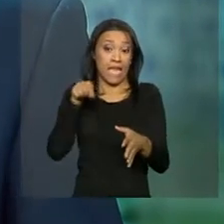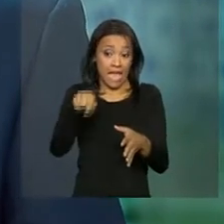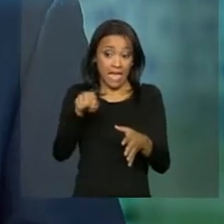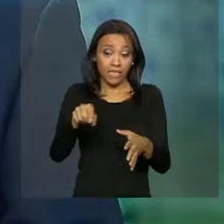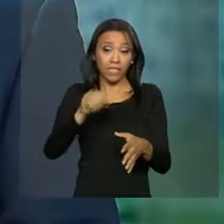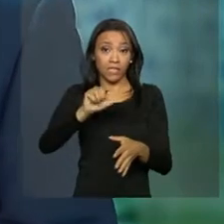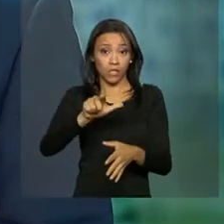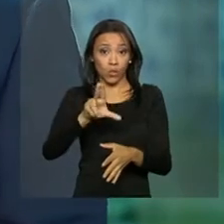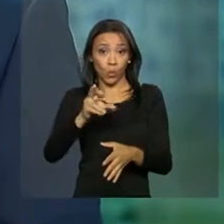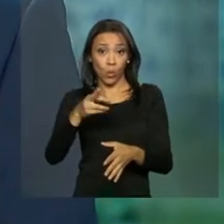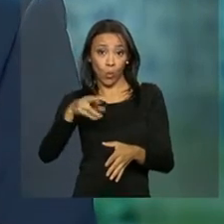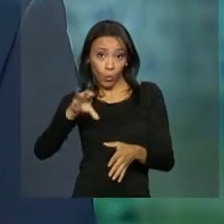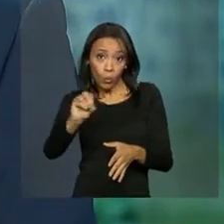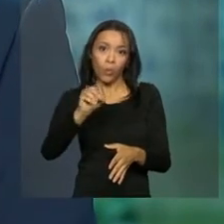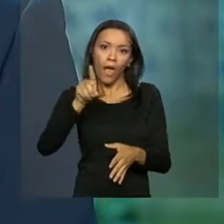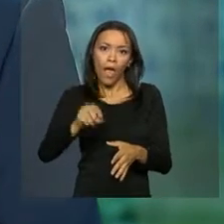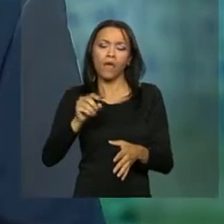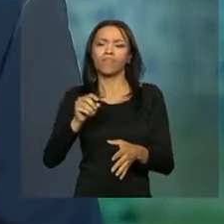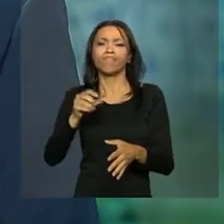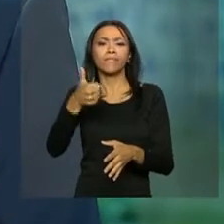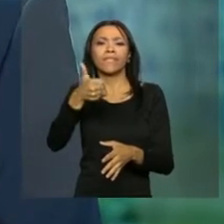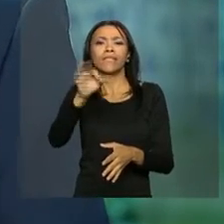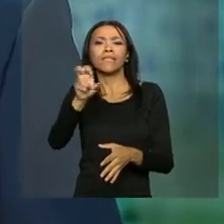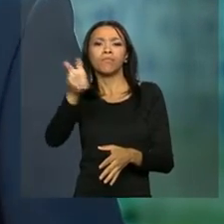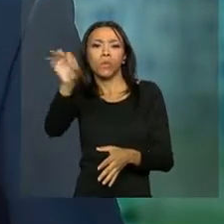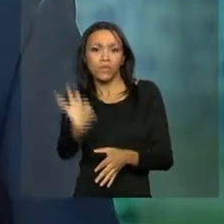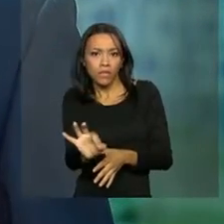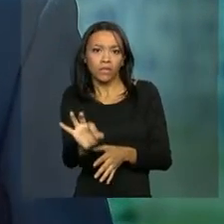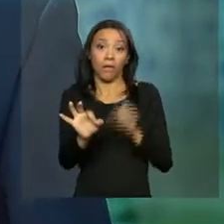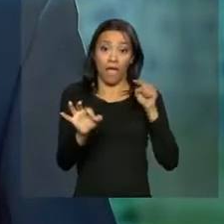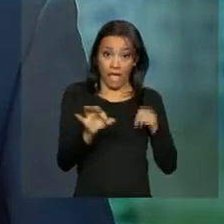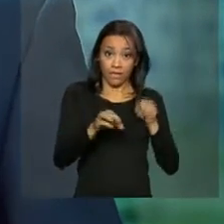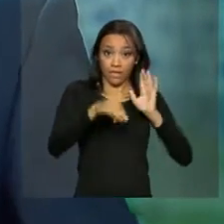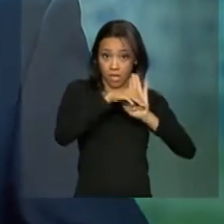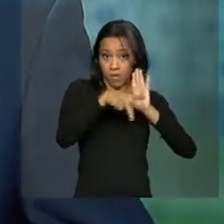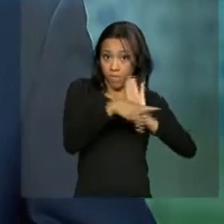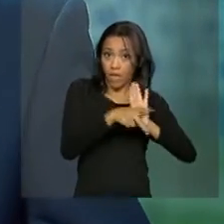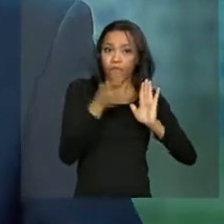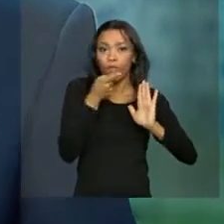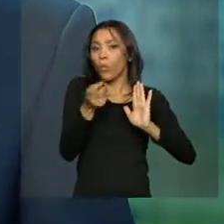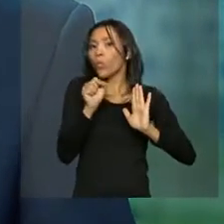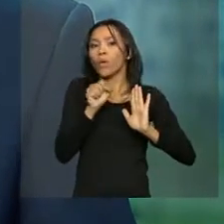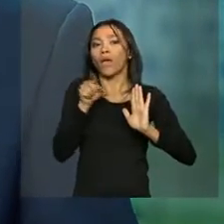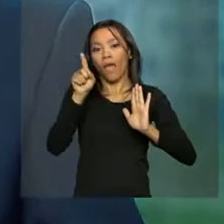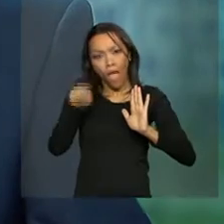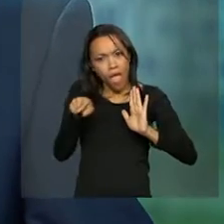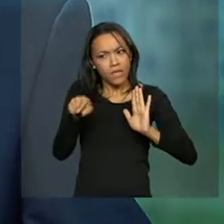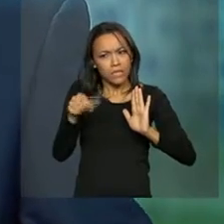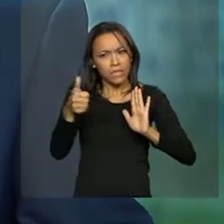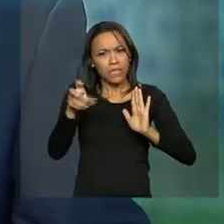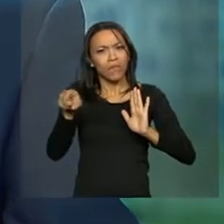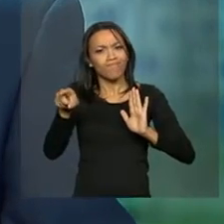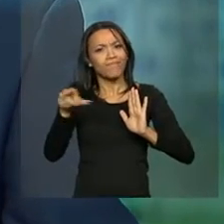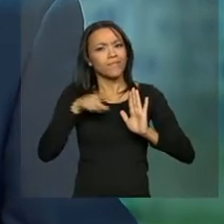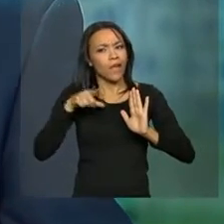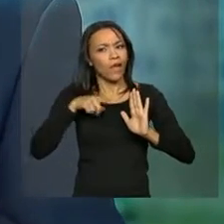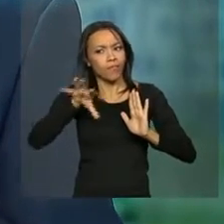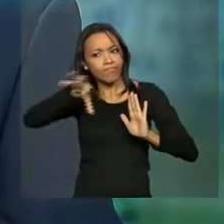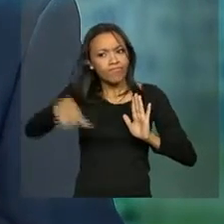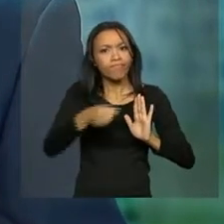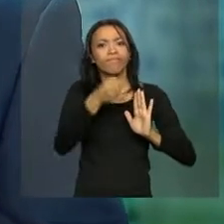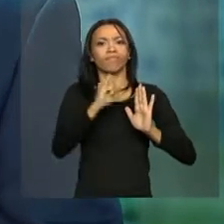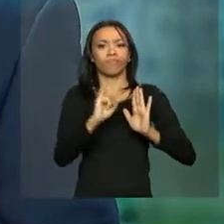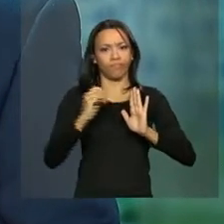lucros são taxados em 15%. A proposta da medida provisória é que, a partir deste valor, haja uma alíquota